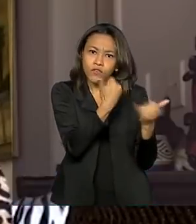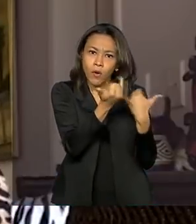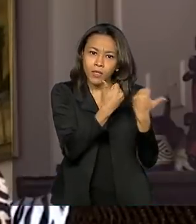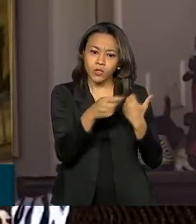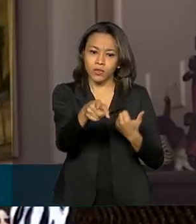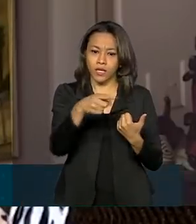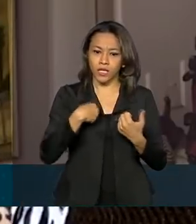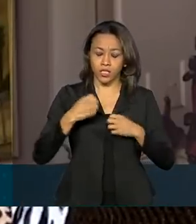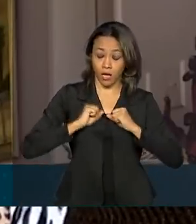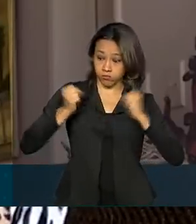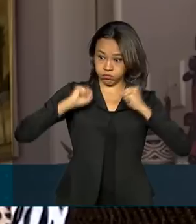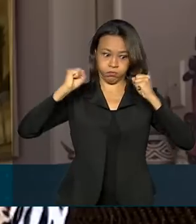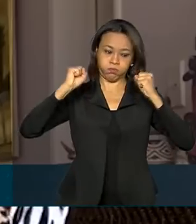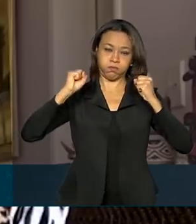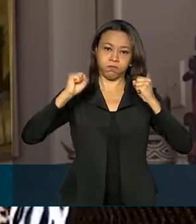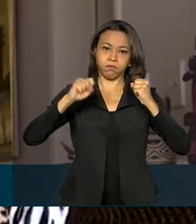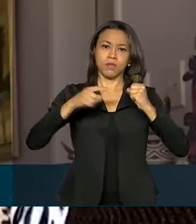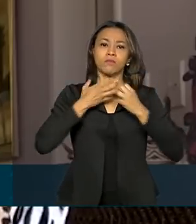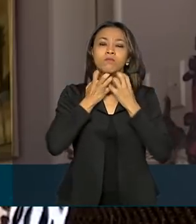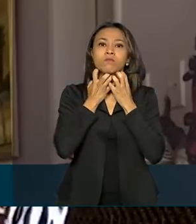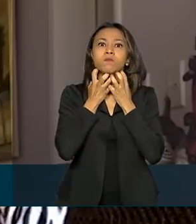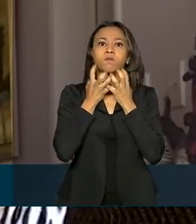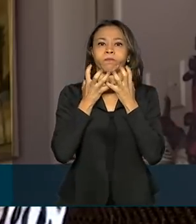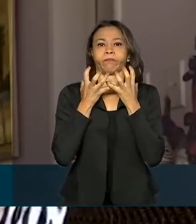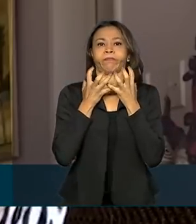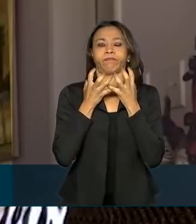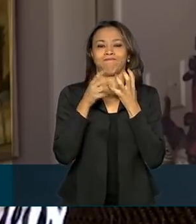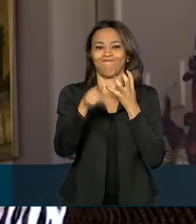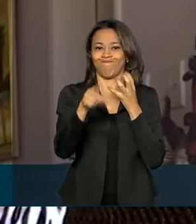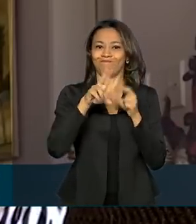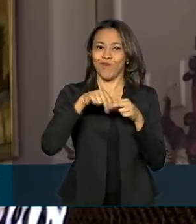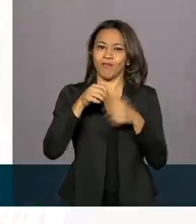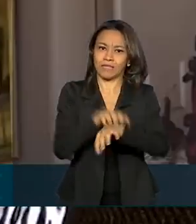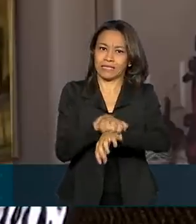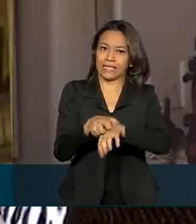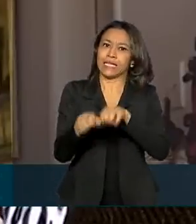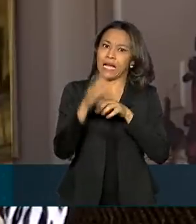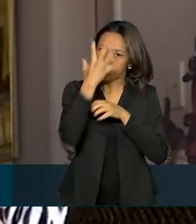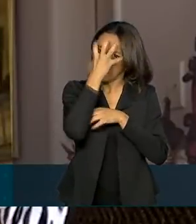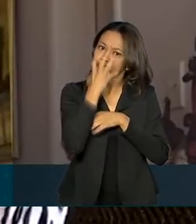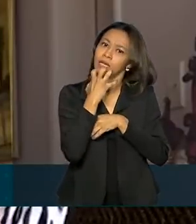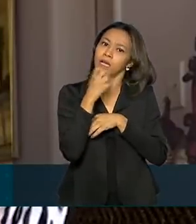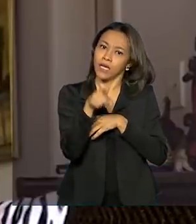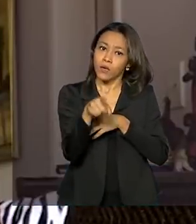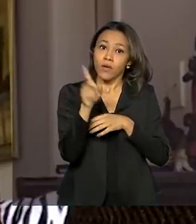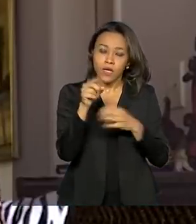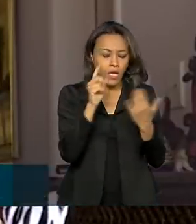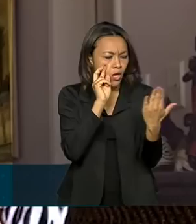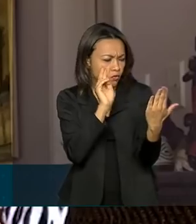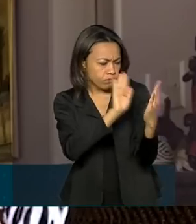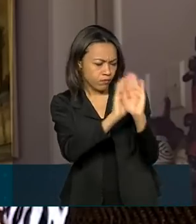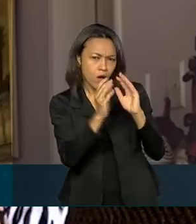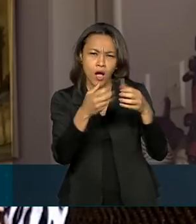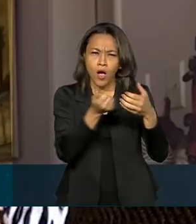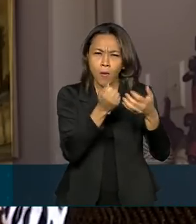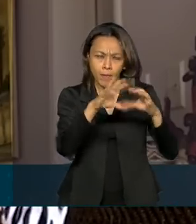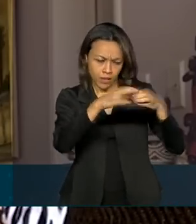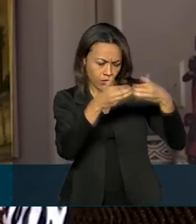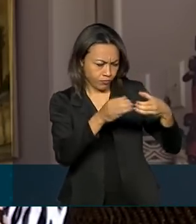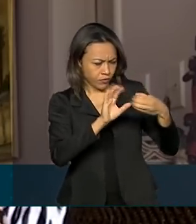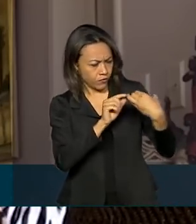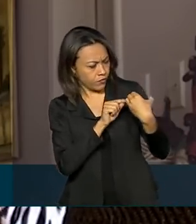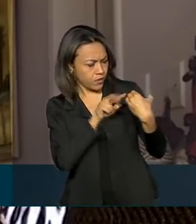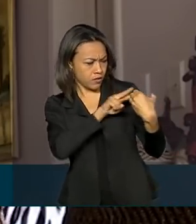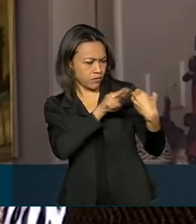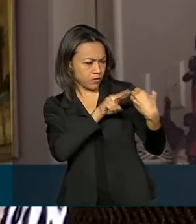choques anafiláticos, eu tenho edema de glote, então o meu problema é muito sério. E são nos rótulos que eu encontro todas as informações necessárias